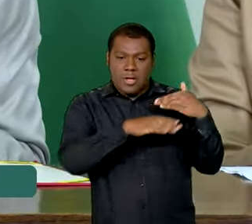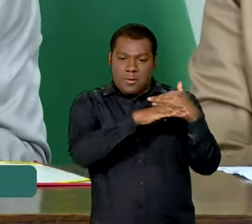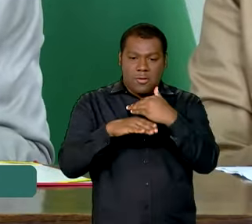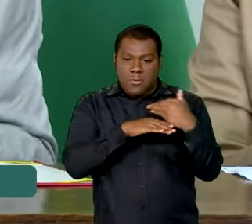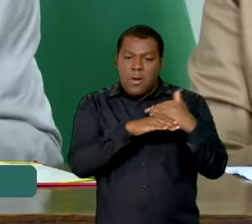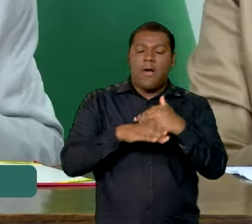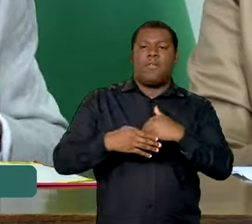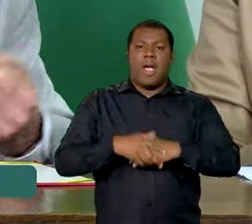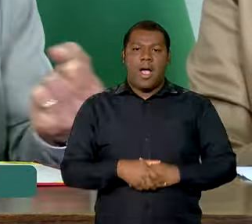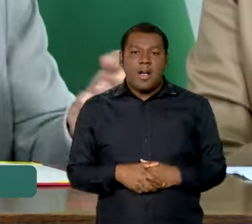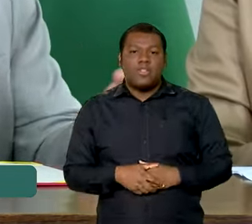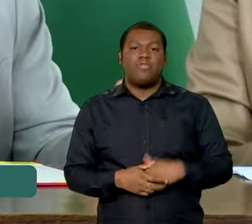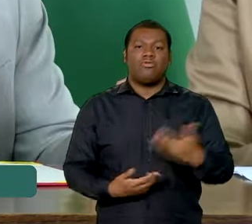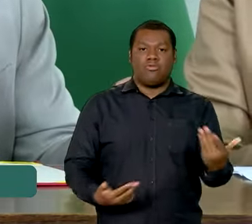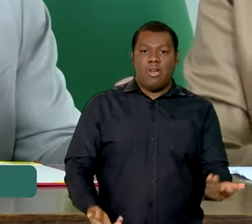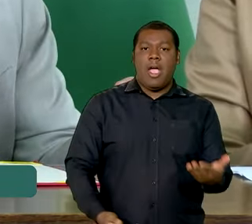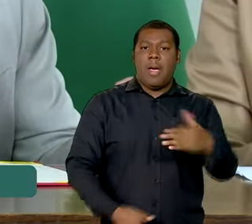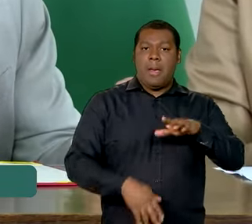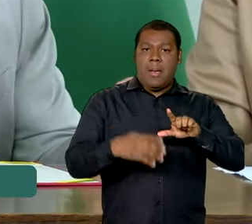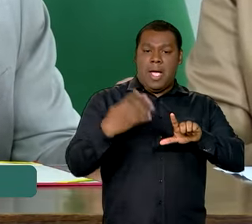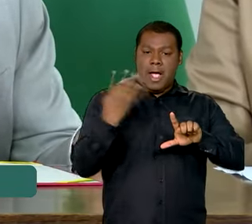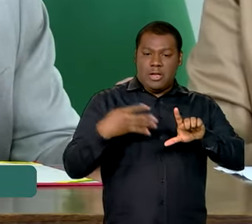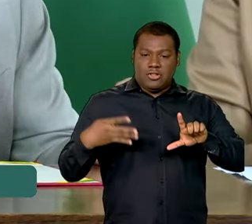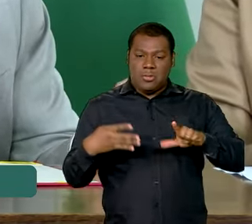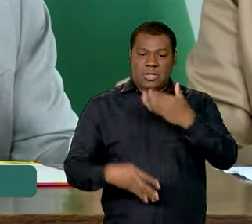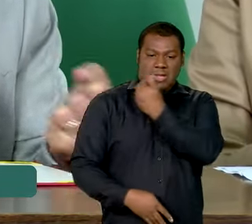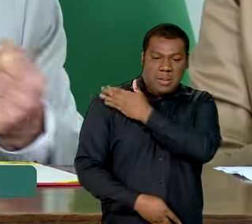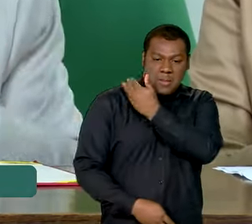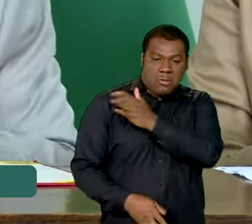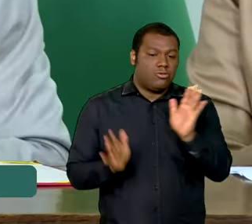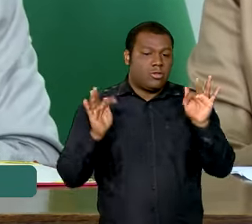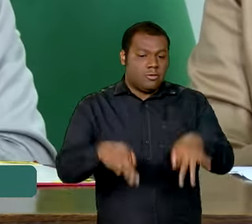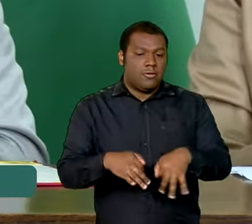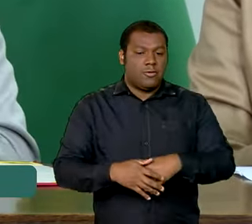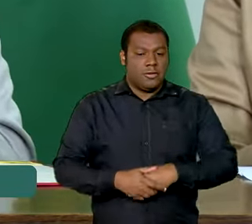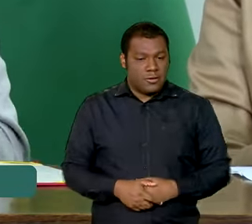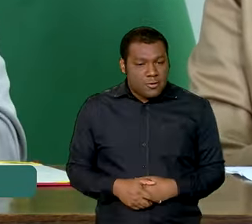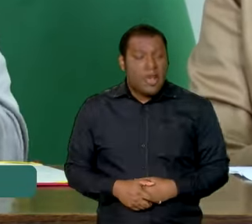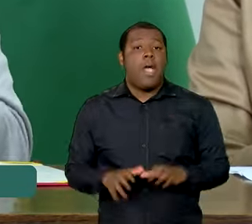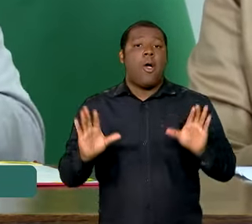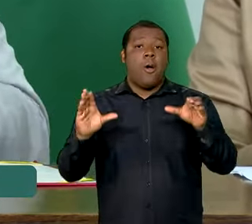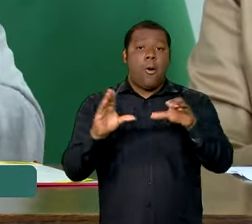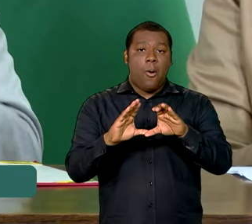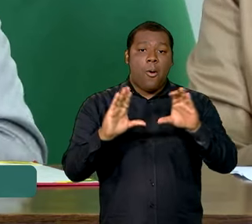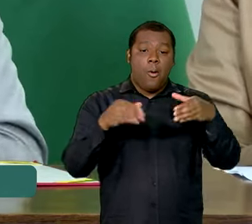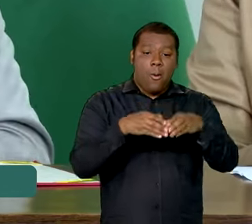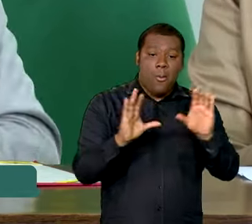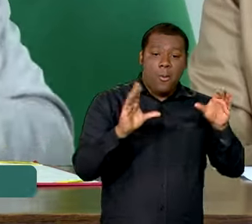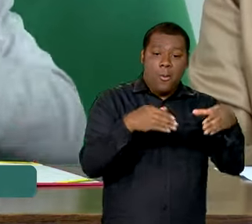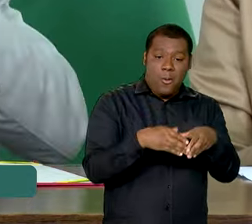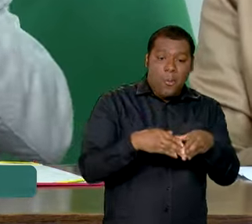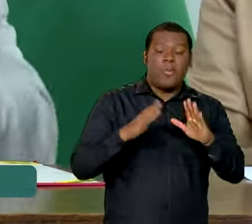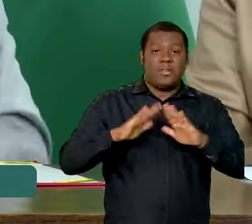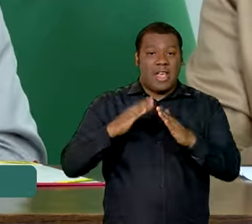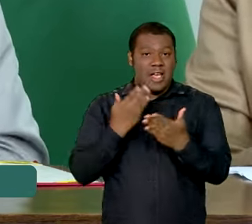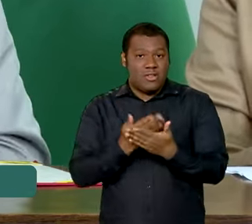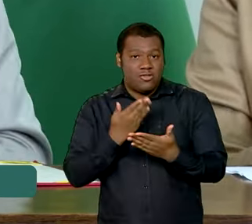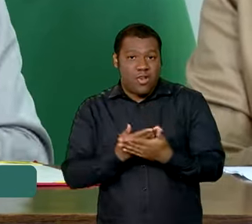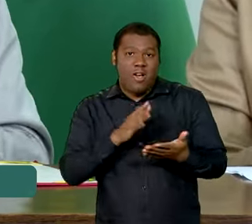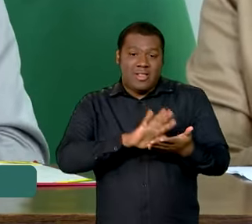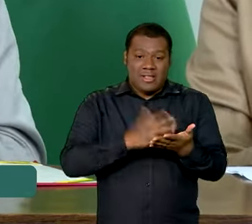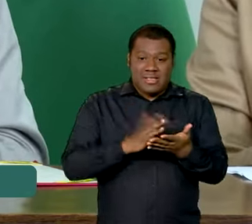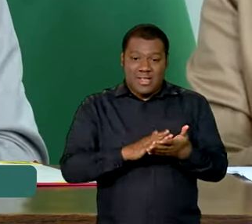virando, na verdade, porta-voz da sociedade que quer cada vez mais ser livre, mais